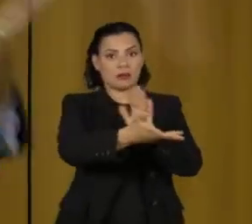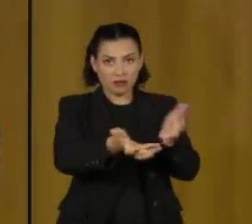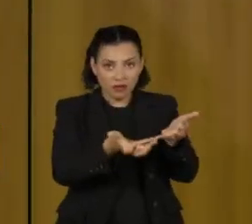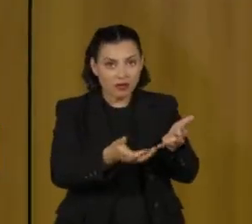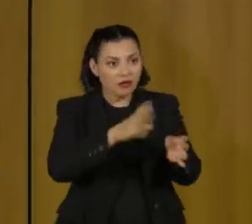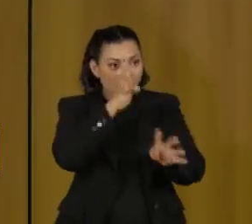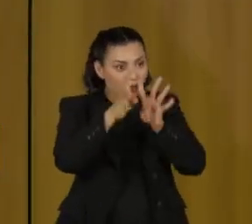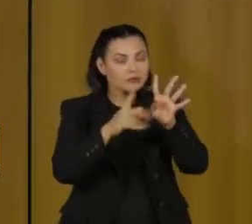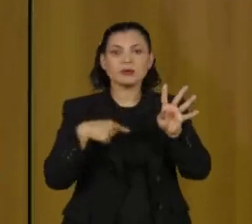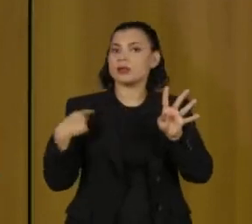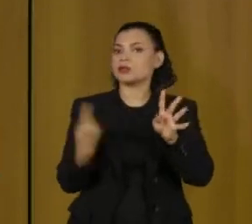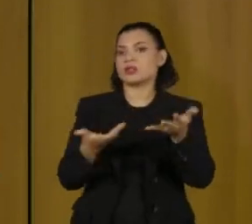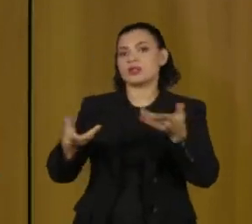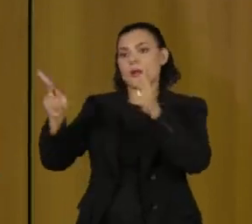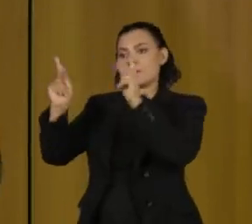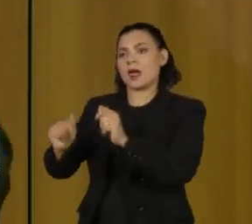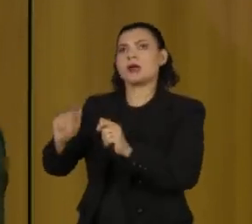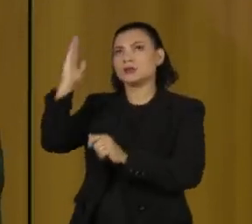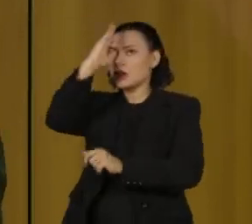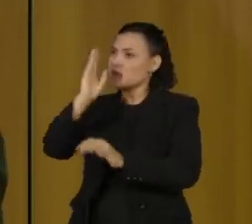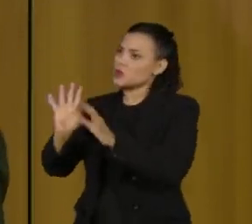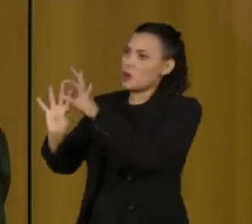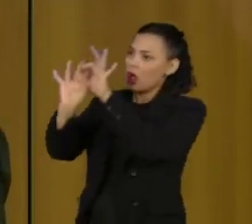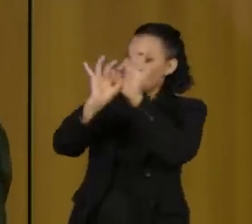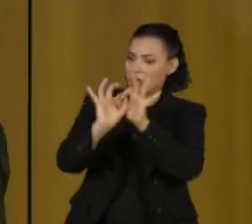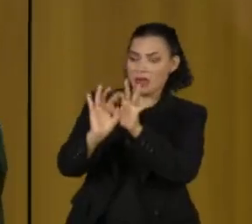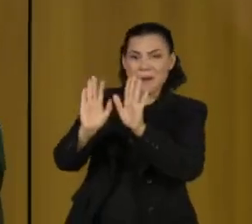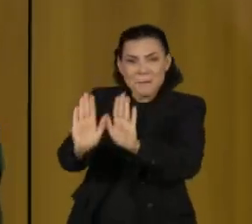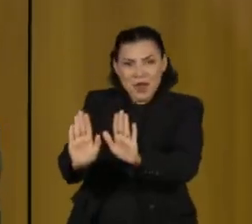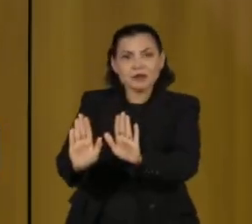E nós queremos unir o país, sim, mas em torno da lei.